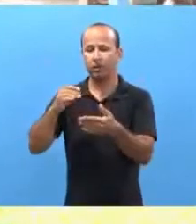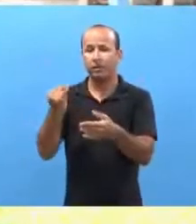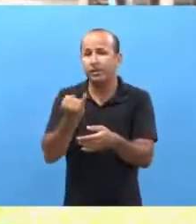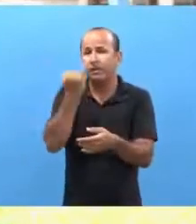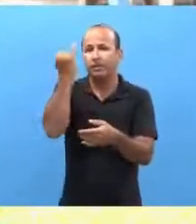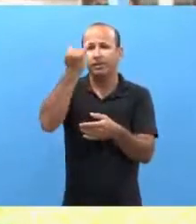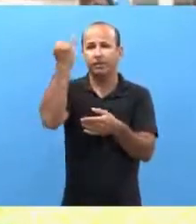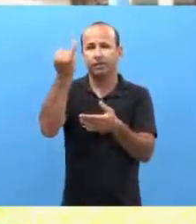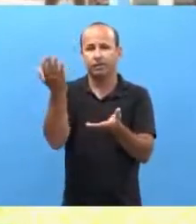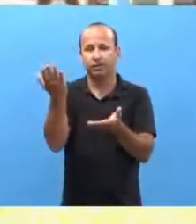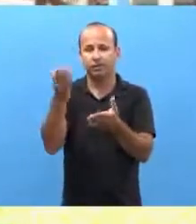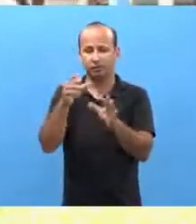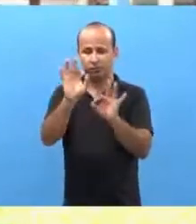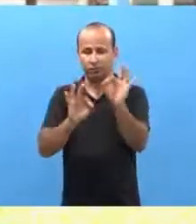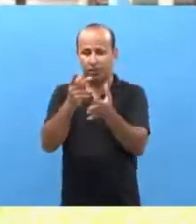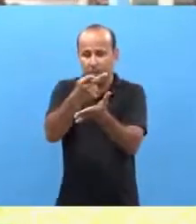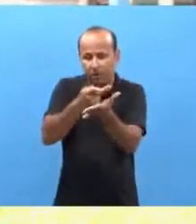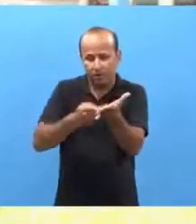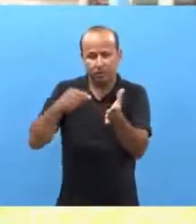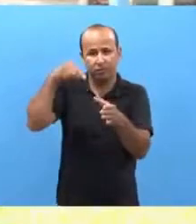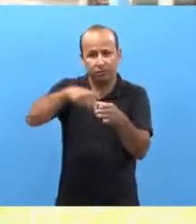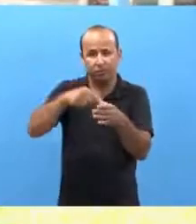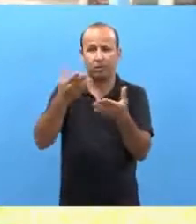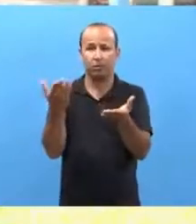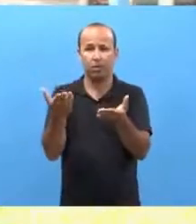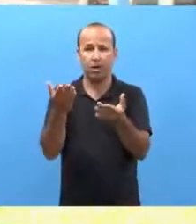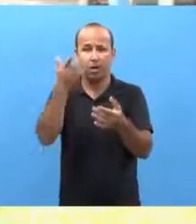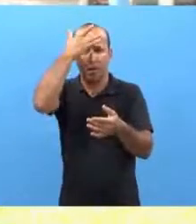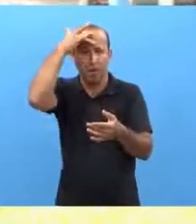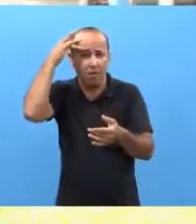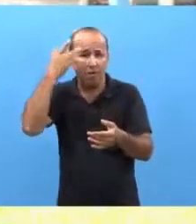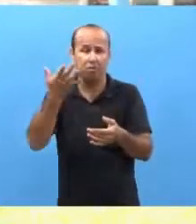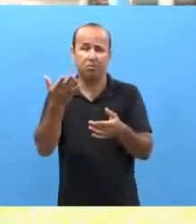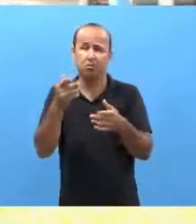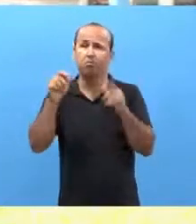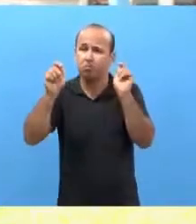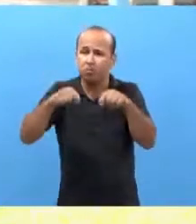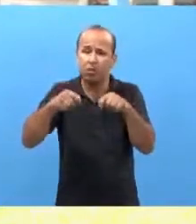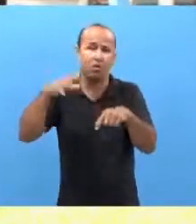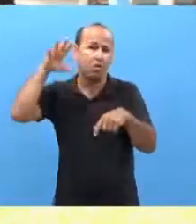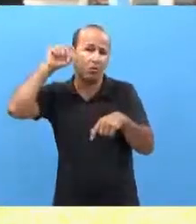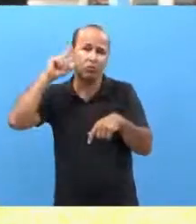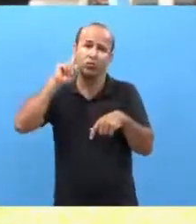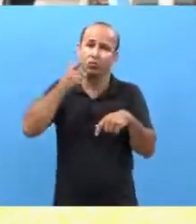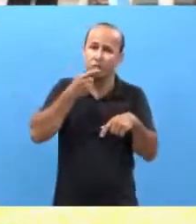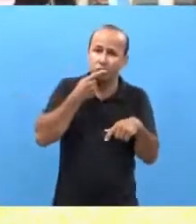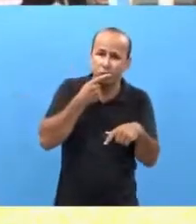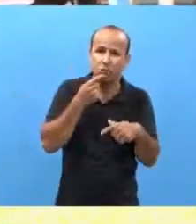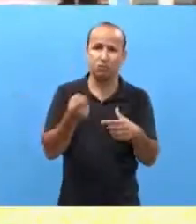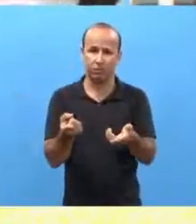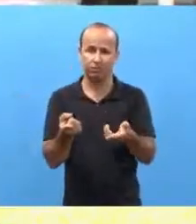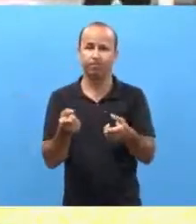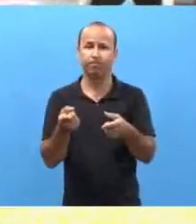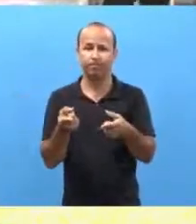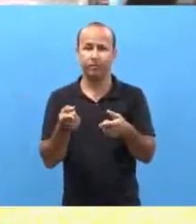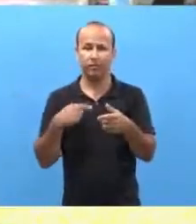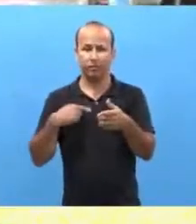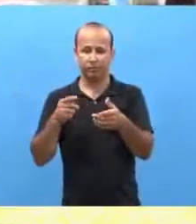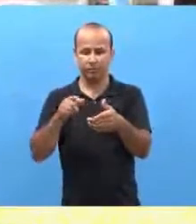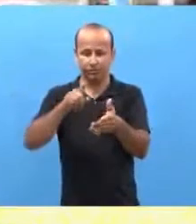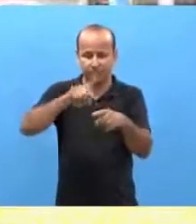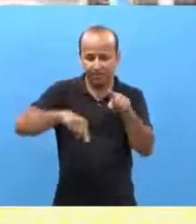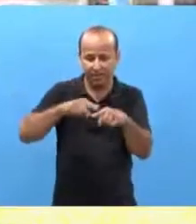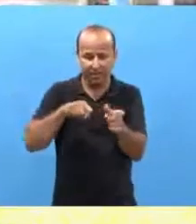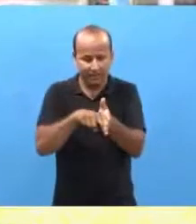Então, a importância muito grande de ter um projeto se dá nisso aí, que as pessoas terão, tanto a comunidade